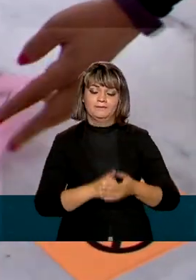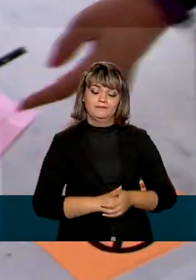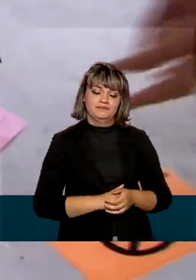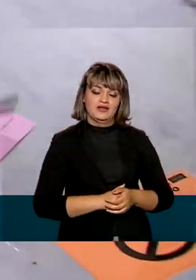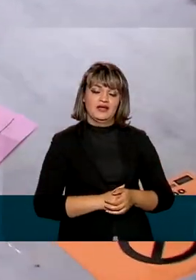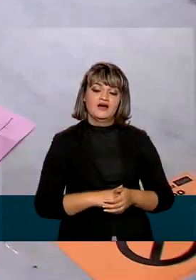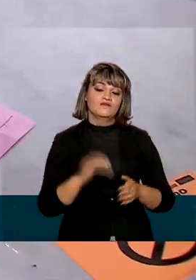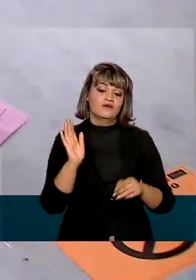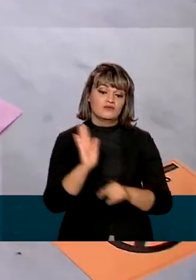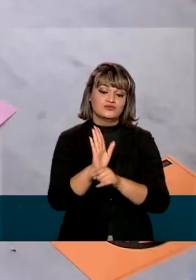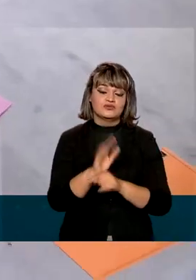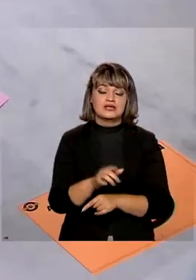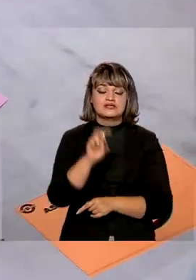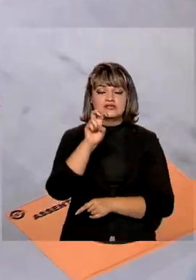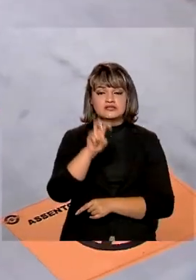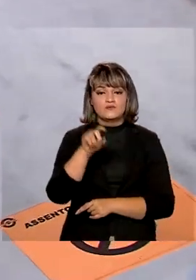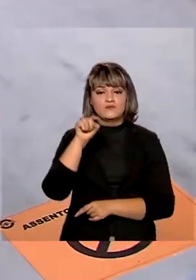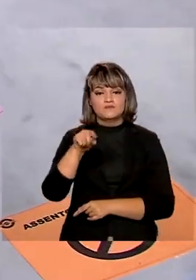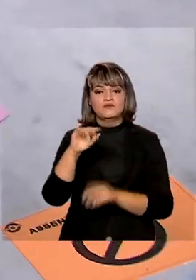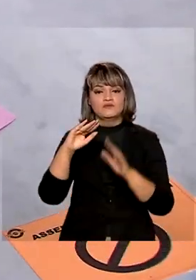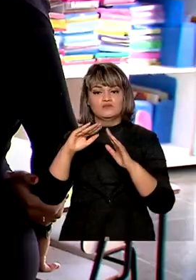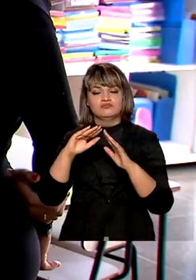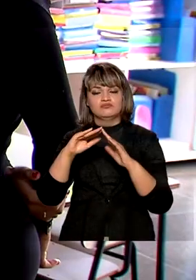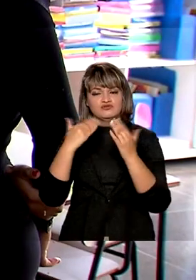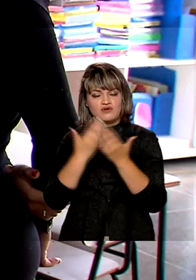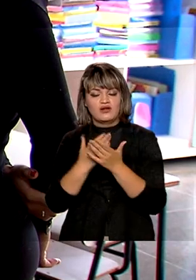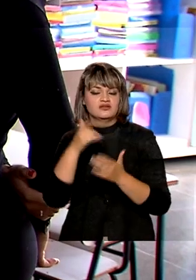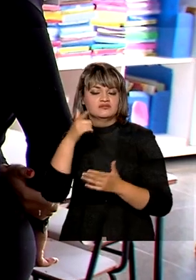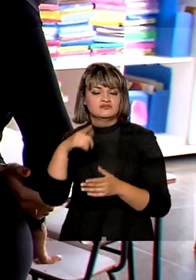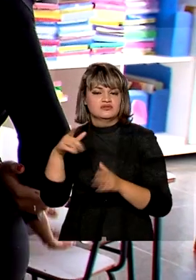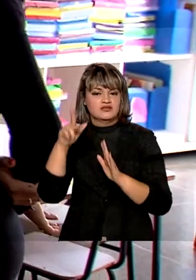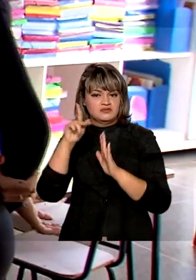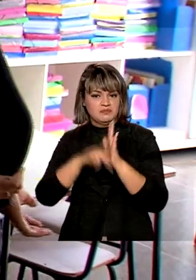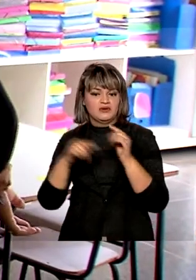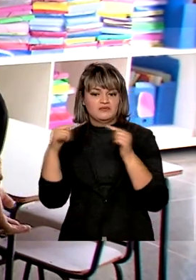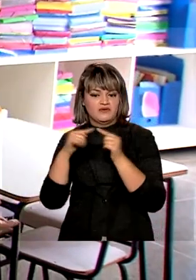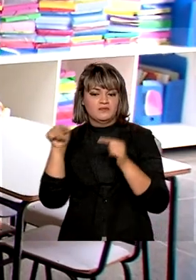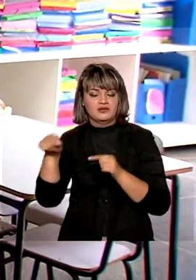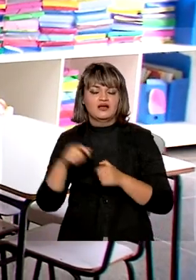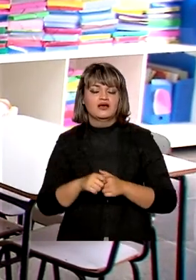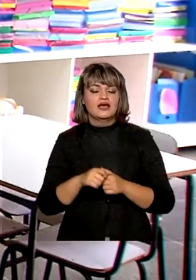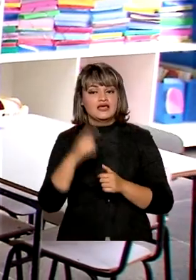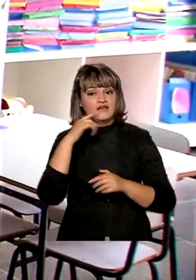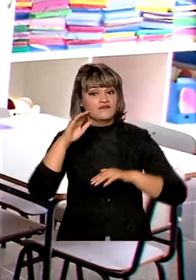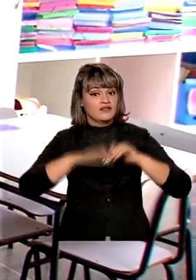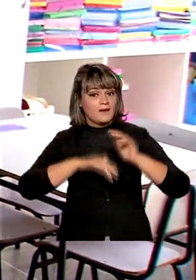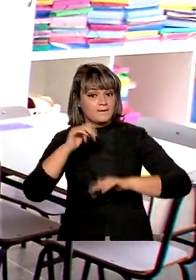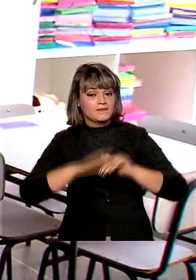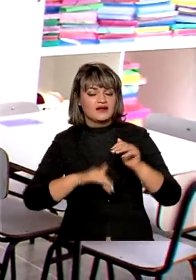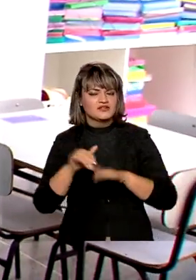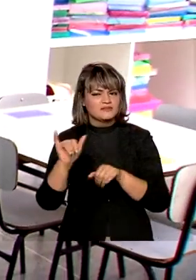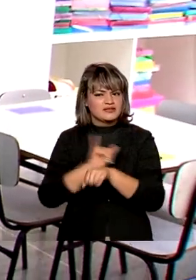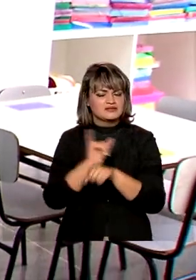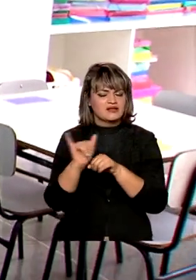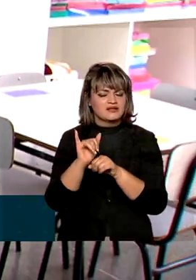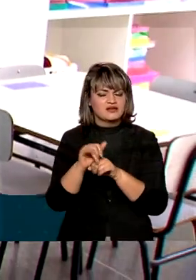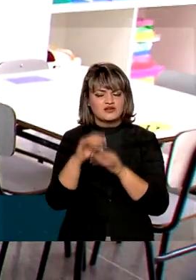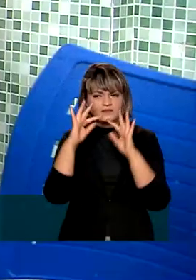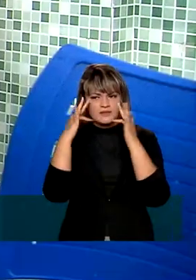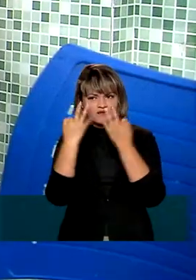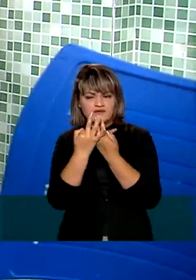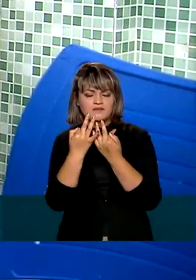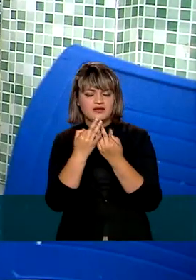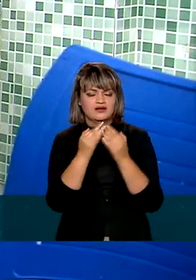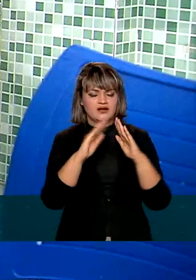contempladas mais de 5 mil escolas em todo o país, que devem colocar em prática estratégias para aproximar e qualificar os